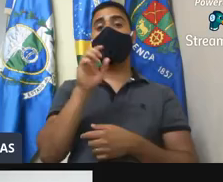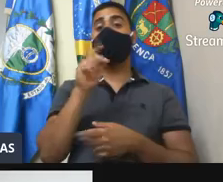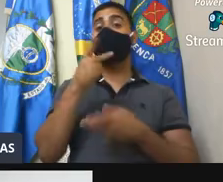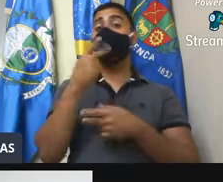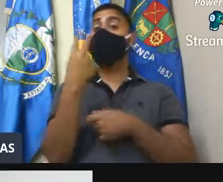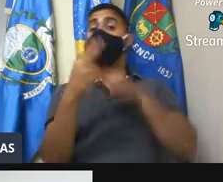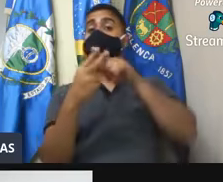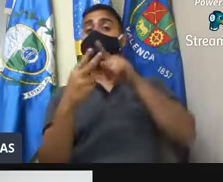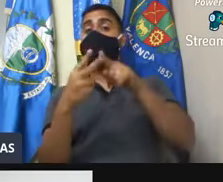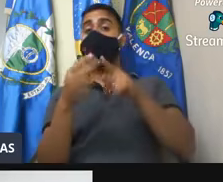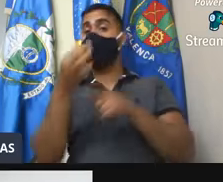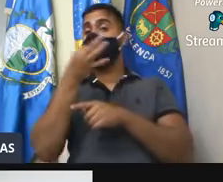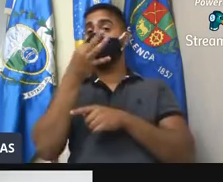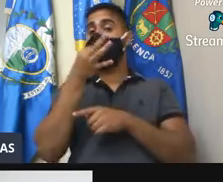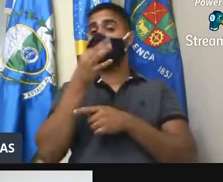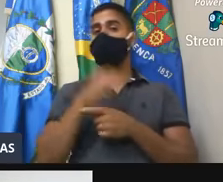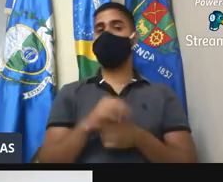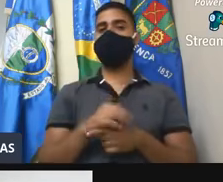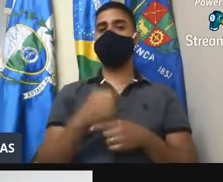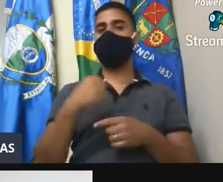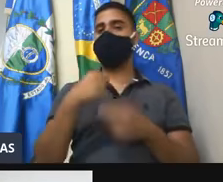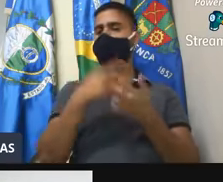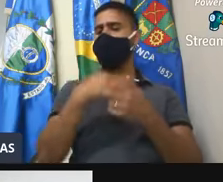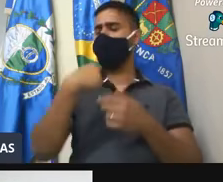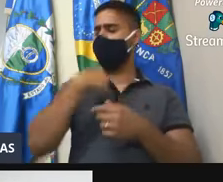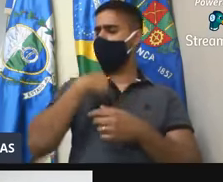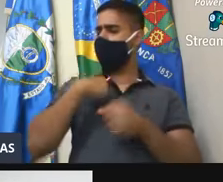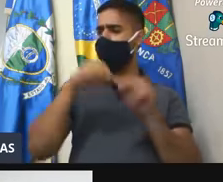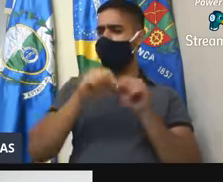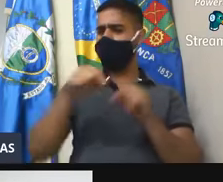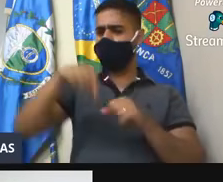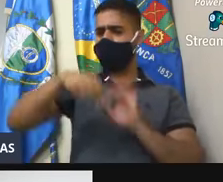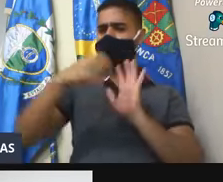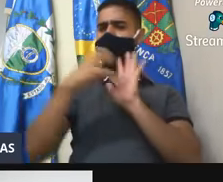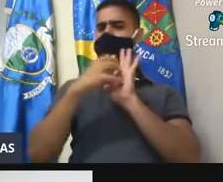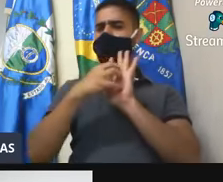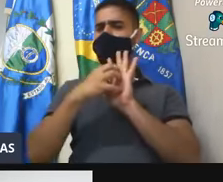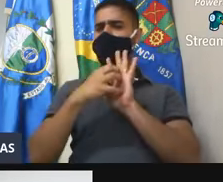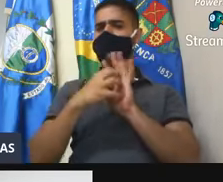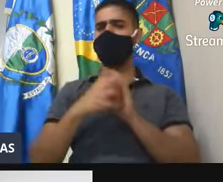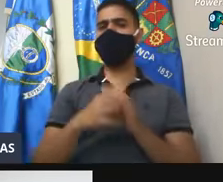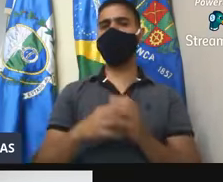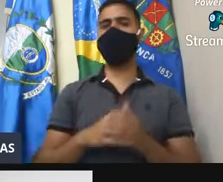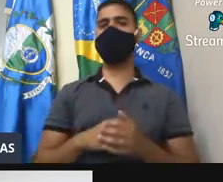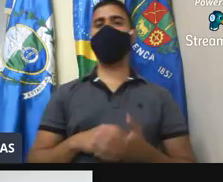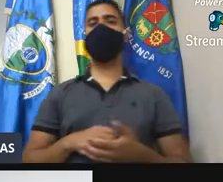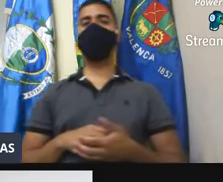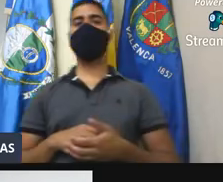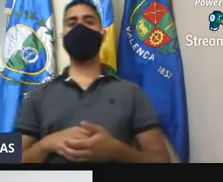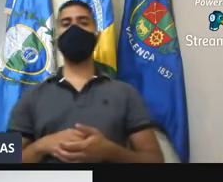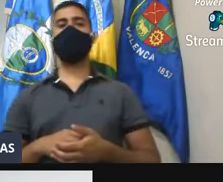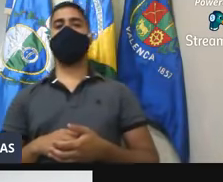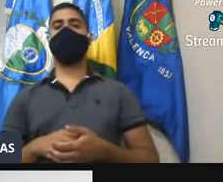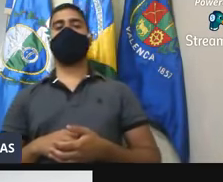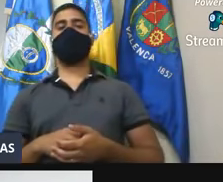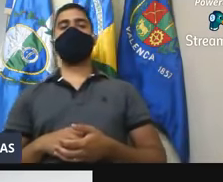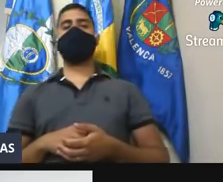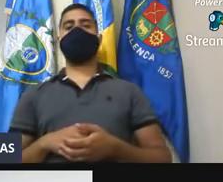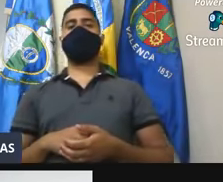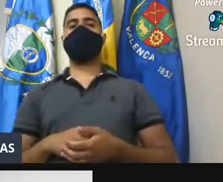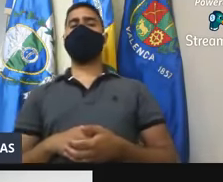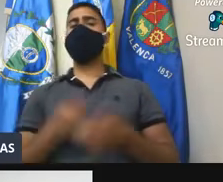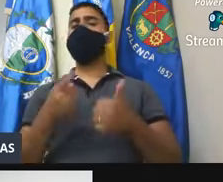exemplos de ação minha aqui no plenário que resultaram em ações importantes no governo.